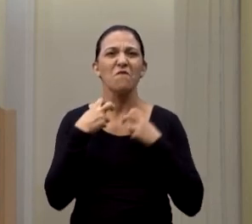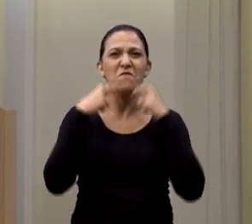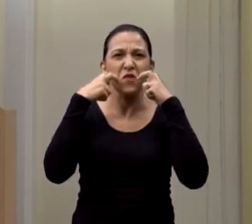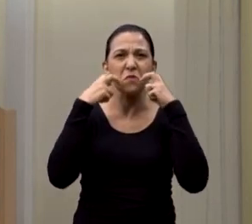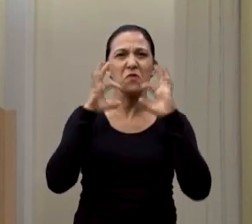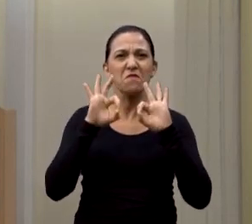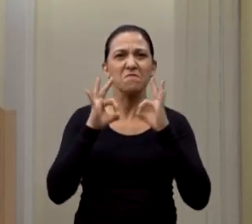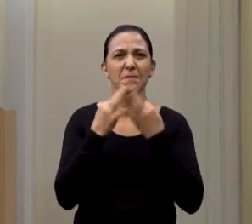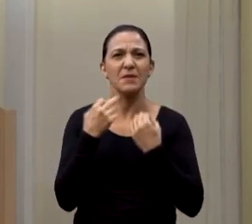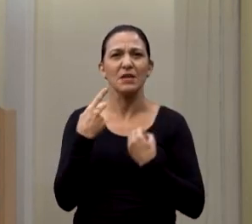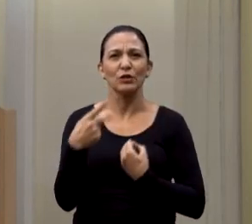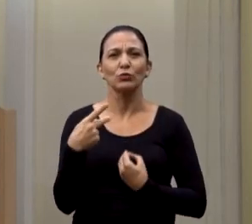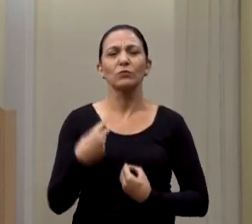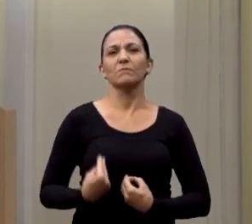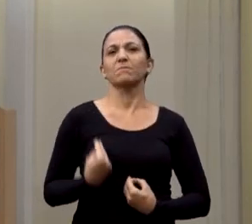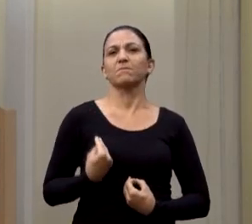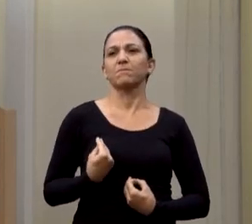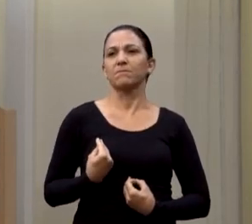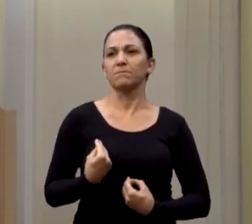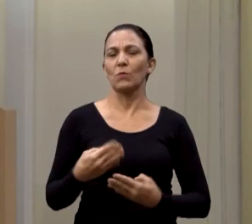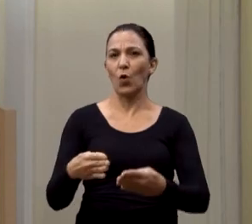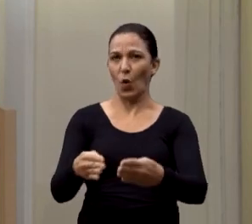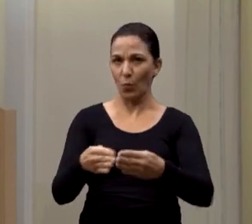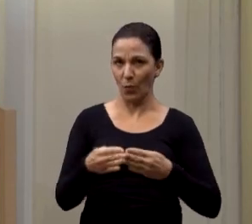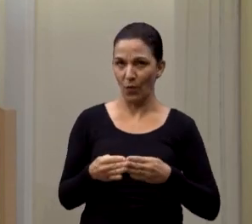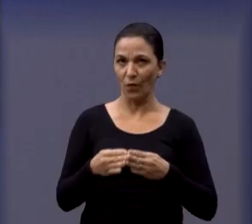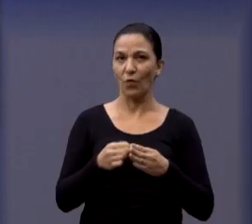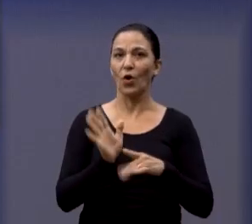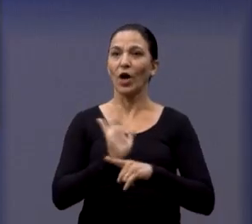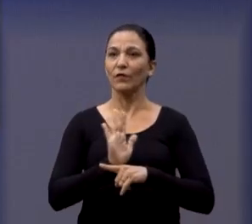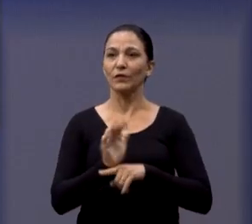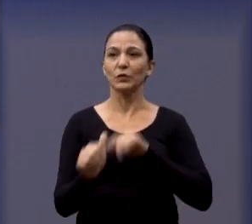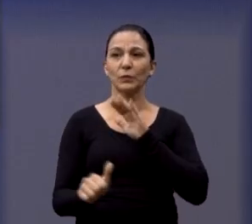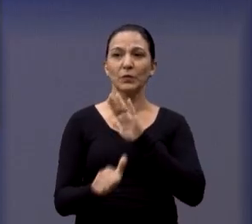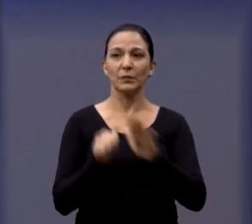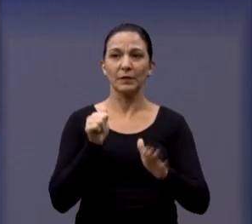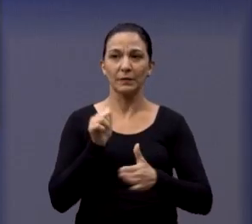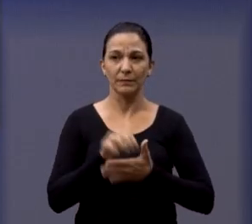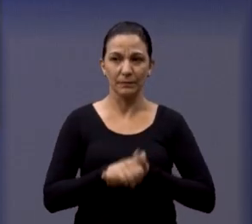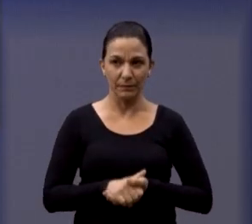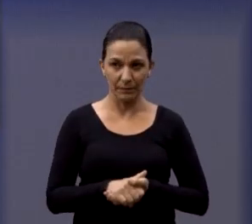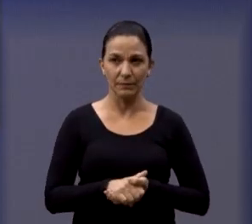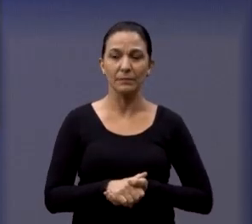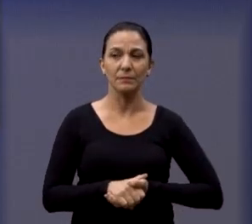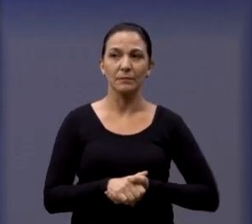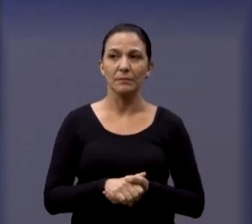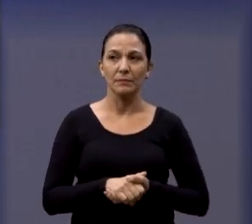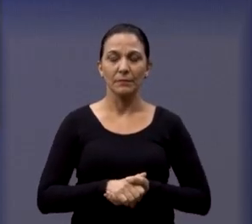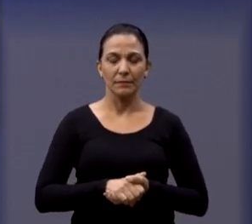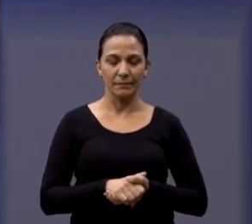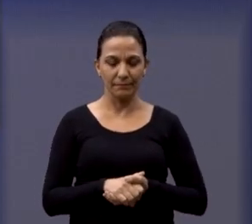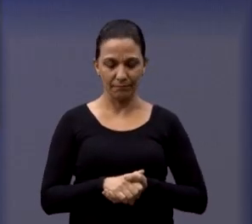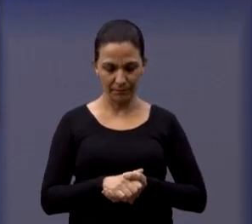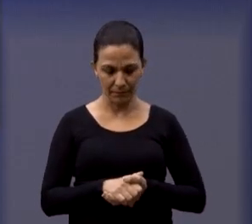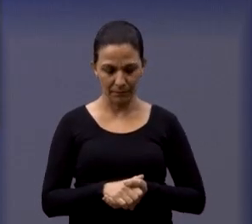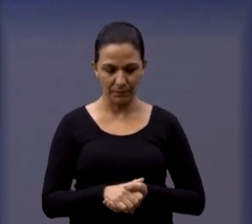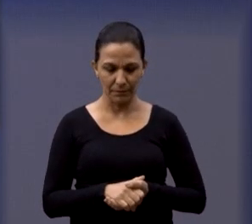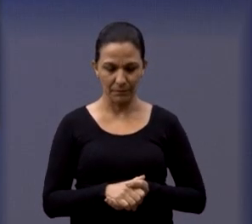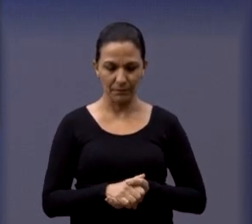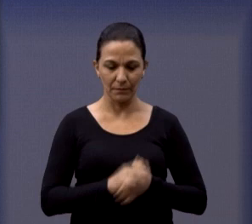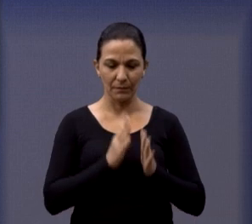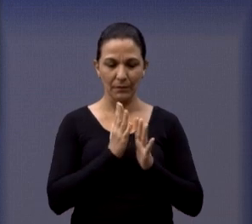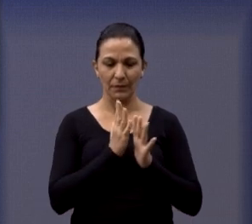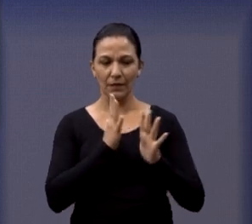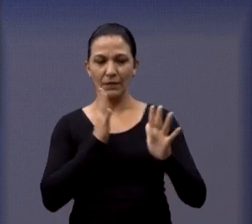e para a sua família. Por favor, o primeiro vídeo. Eu queria que vocês o escutassem. Essa criança estava na